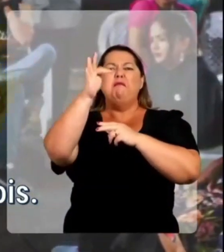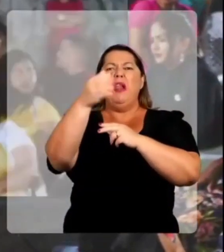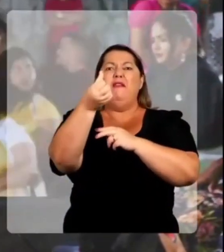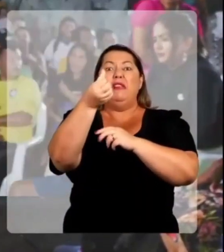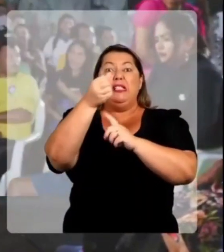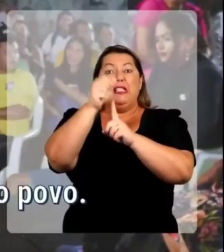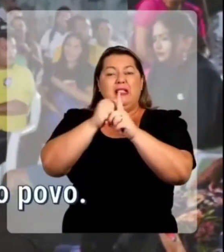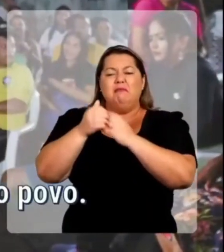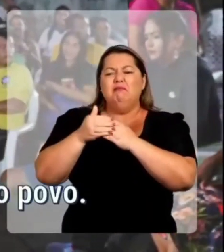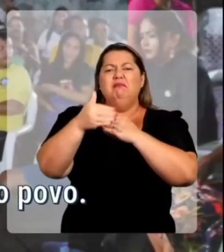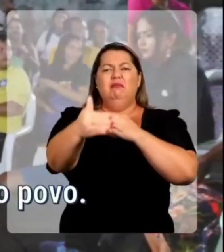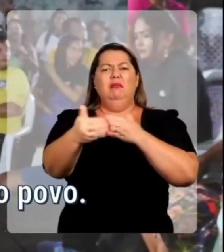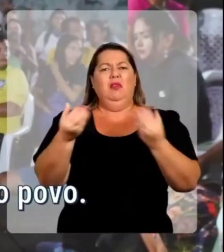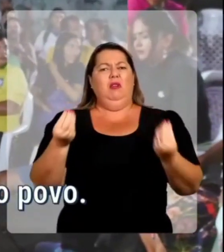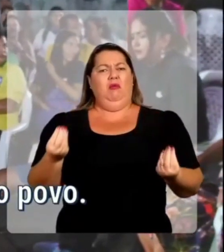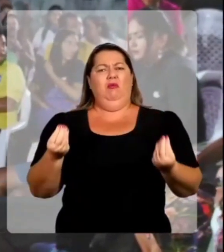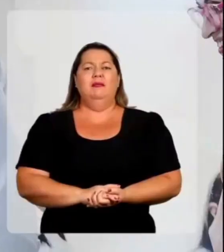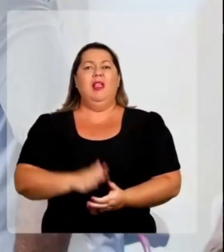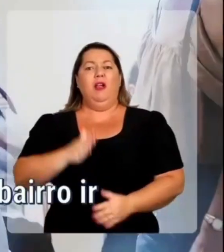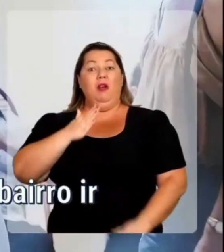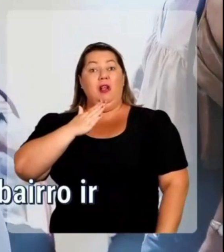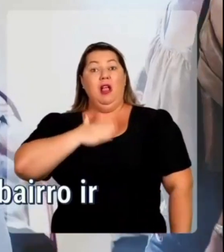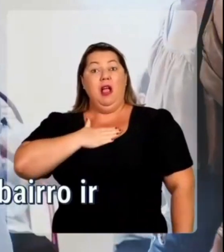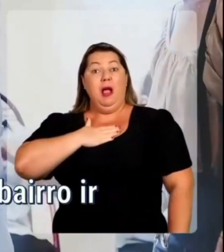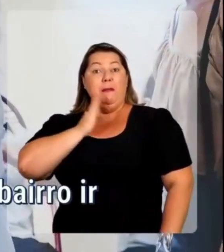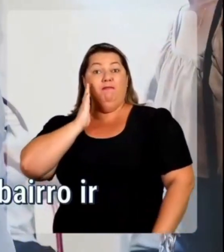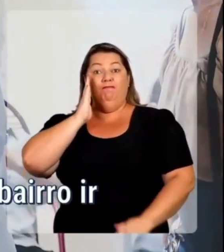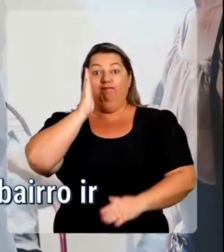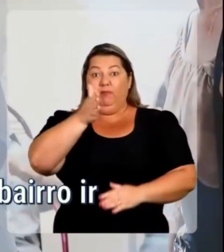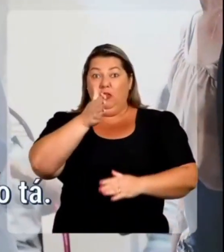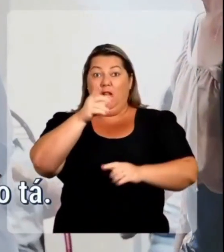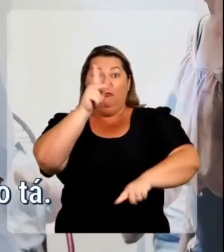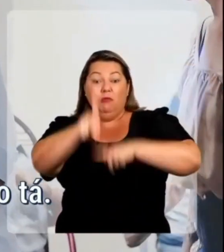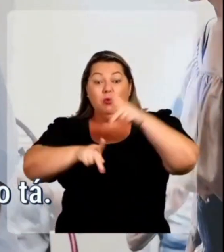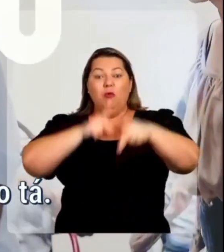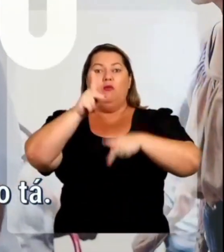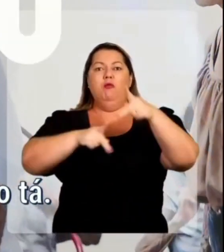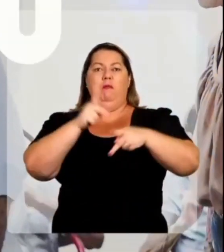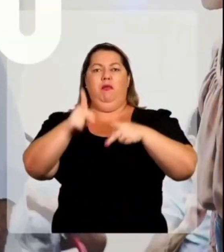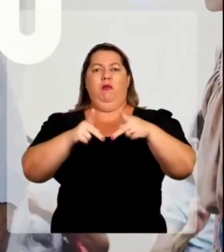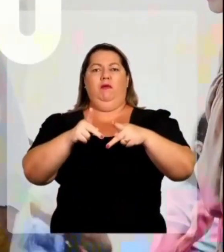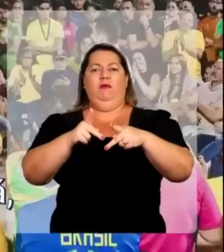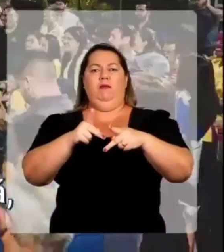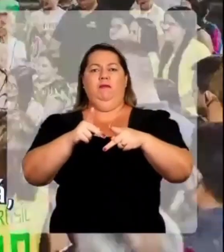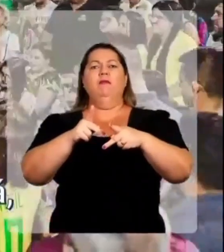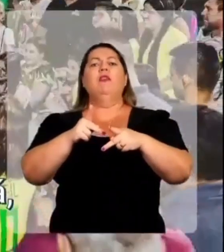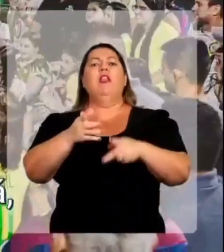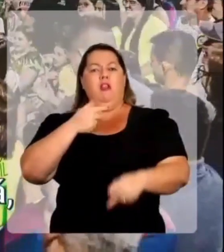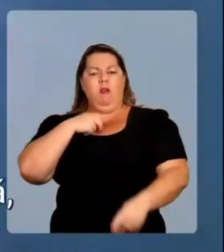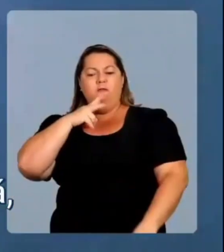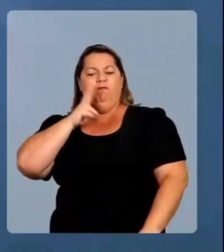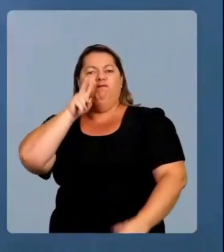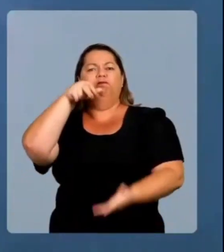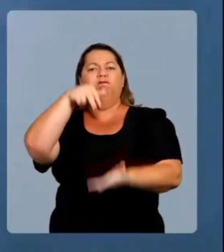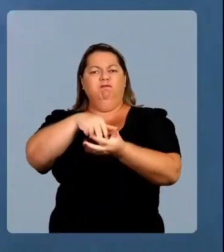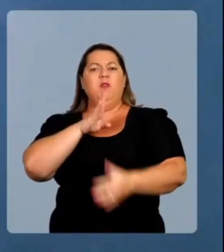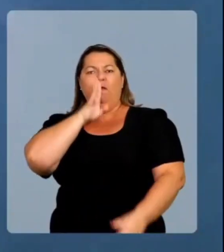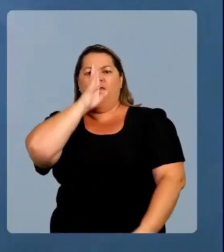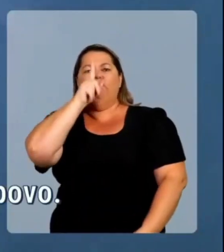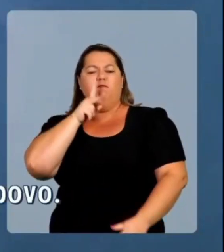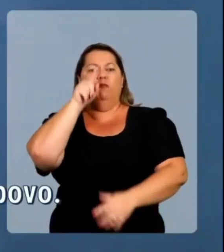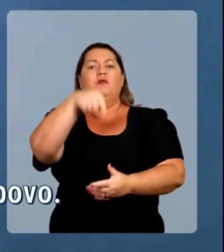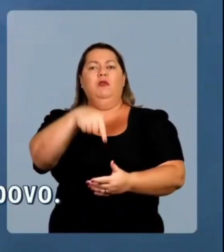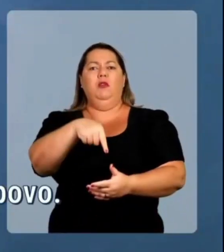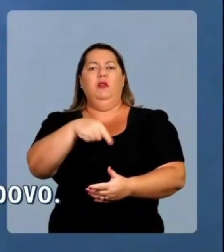seis meses depois. E a minha relação é direta com o povo. Eu não mando uma liderança de bairro me consultar como é que o bairro está. Eu vou. Então quando eu chegar lá, e eu vou chegar,